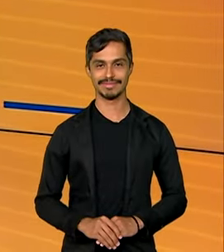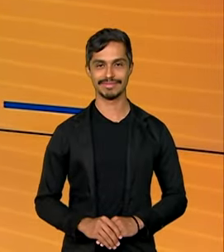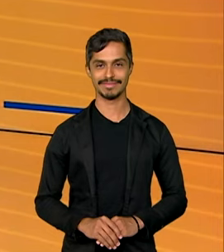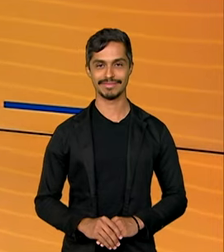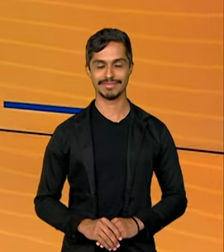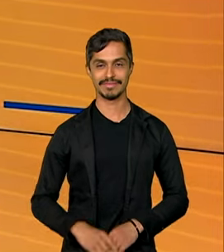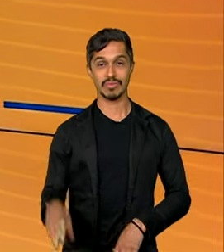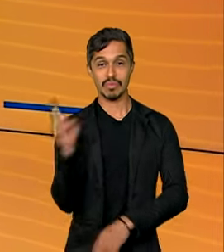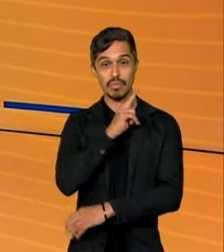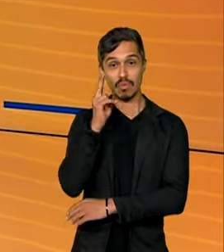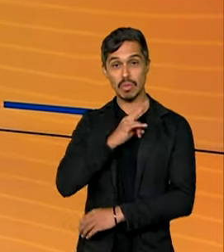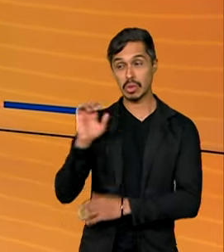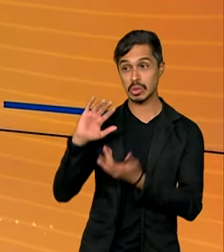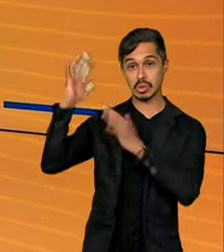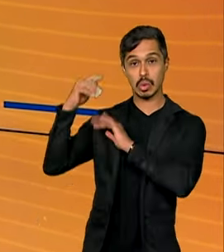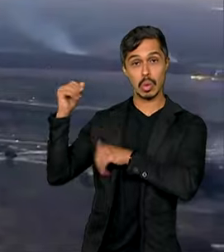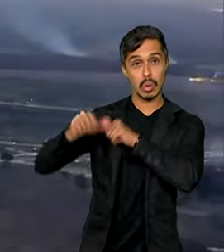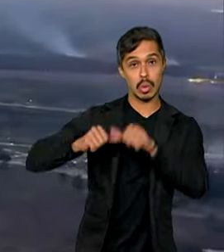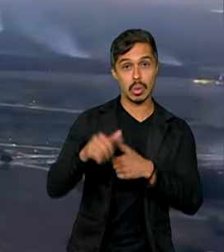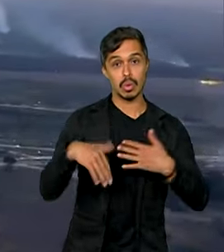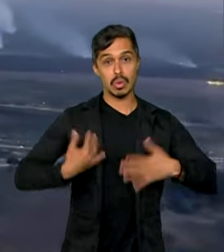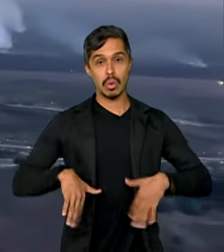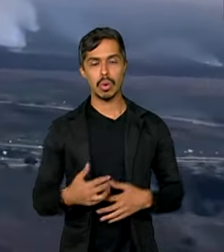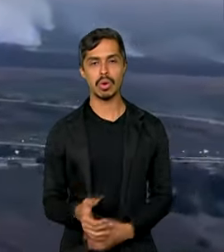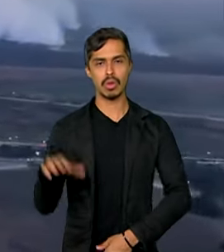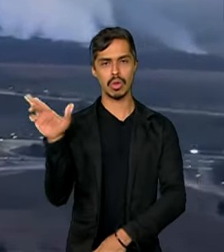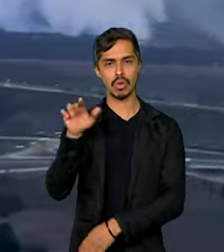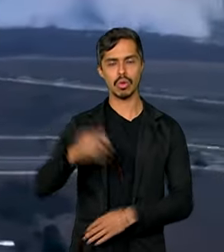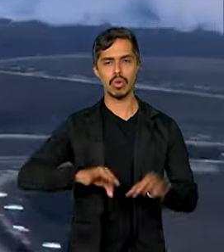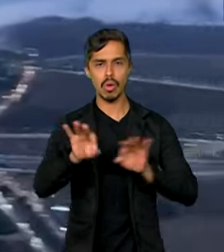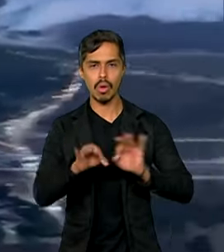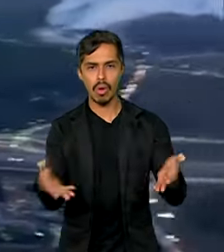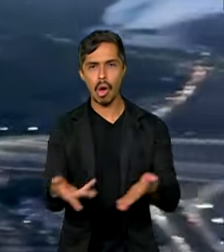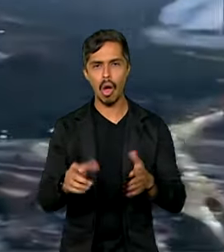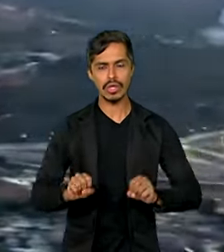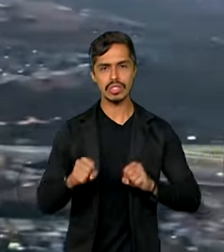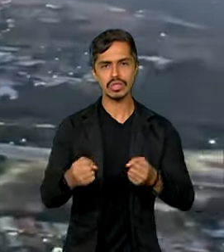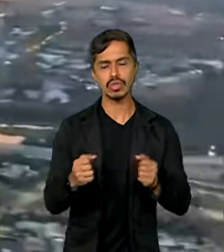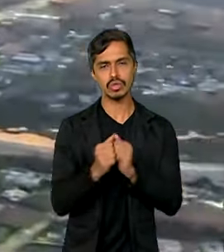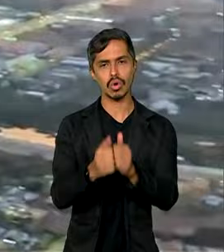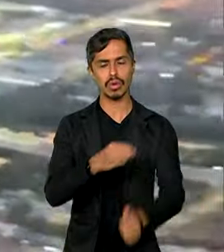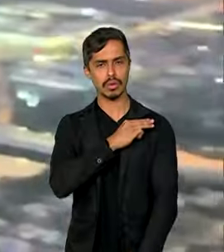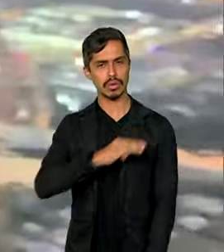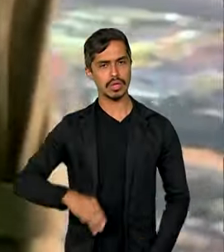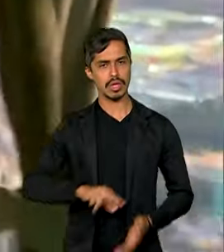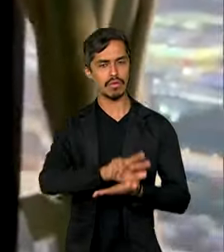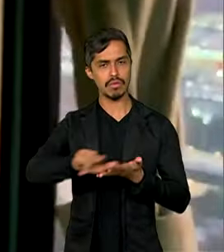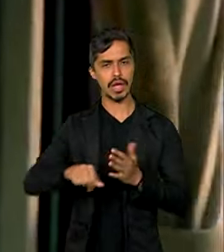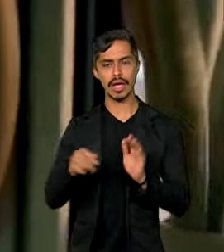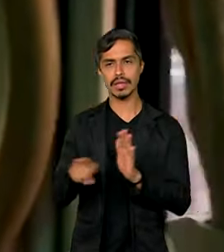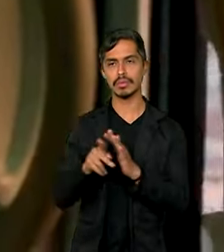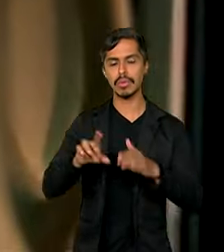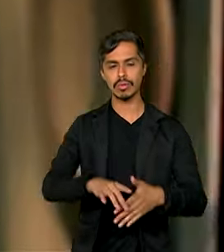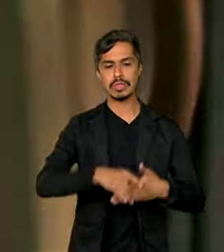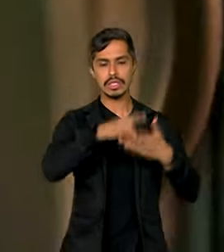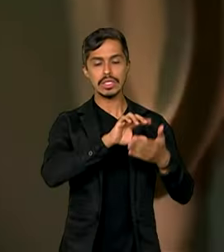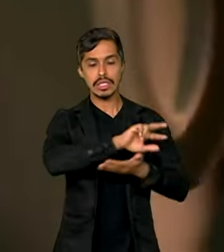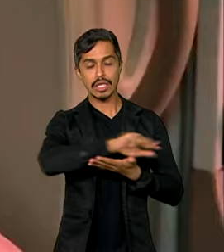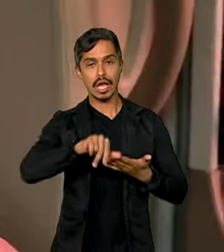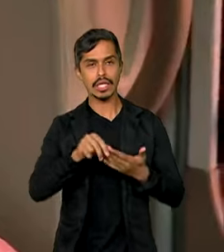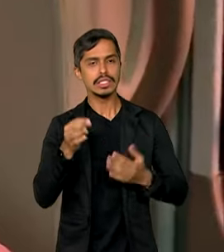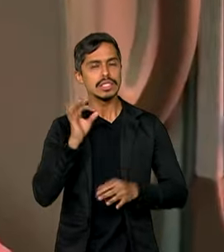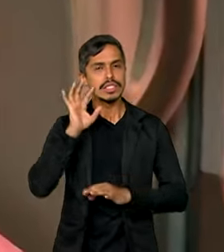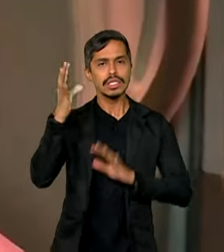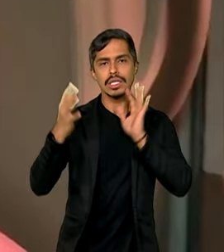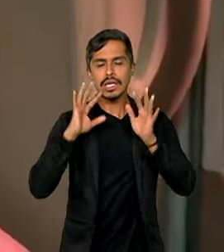Emergência climática. Presidente Lula coordena hoje ações com ministros e chefes dos poderes para anunciar medidas de